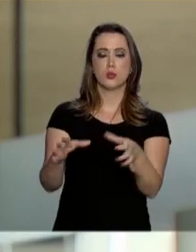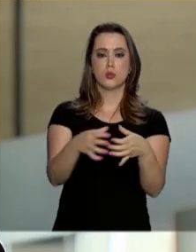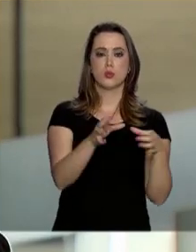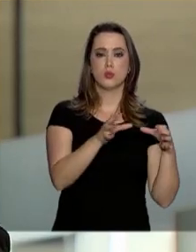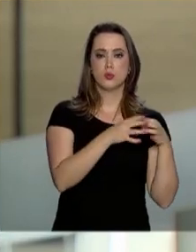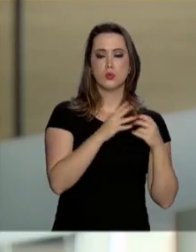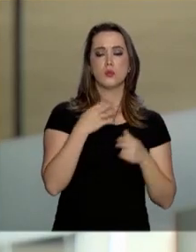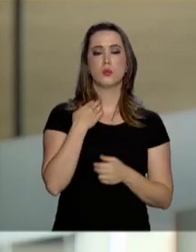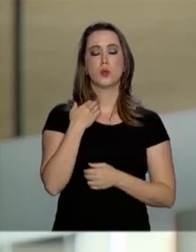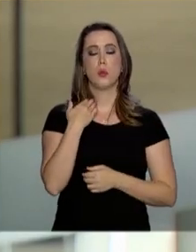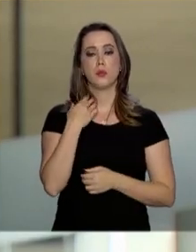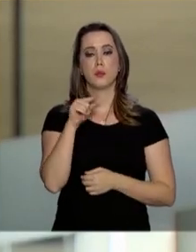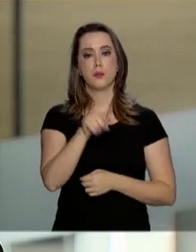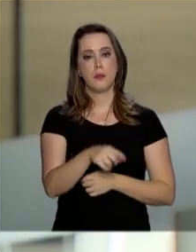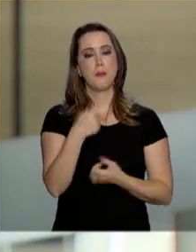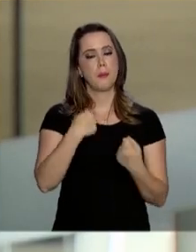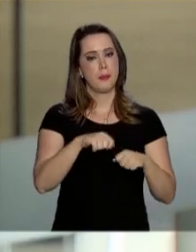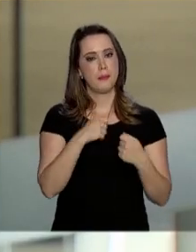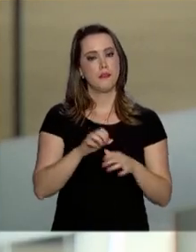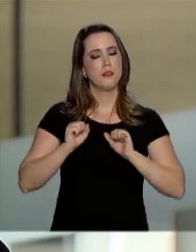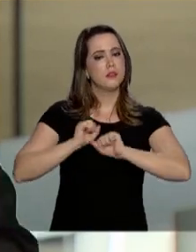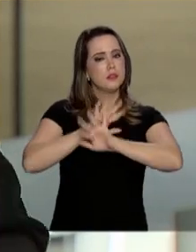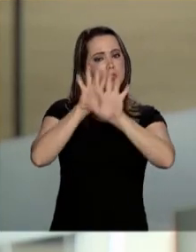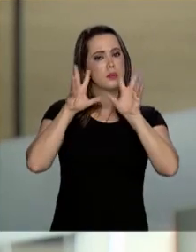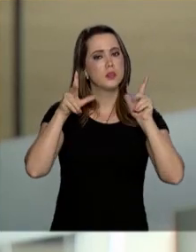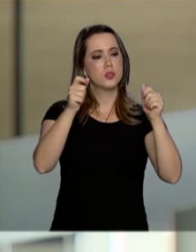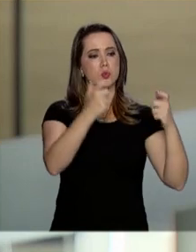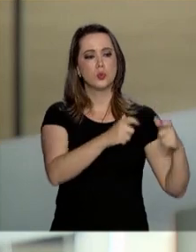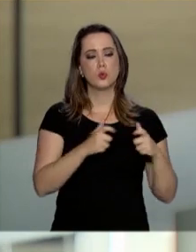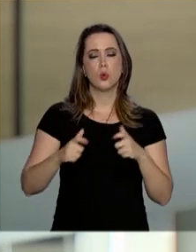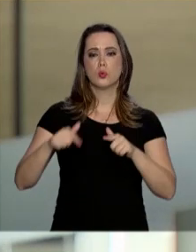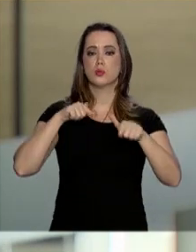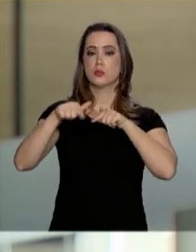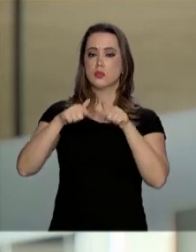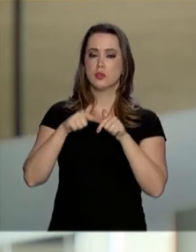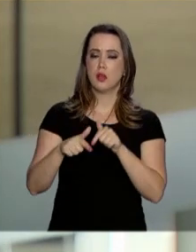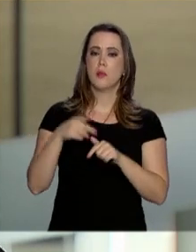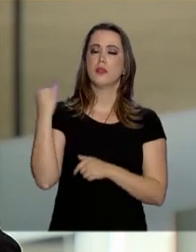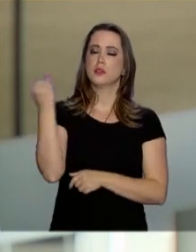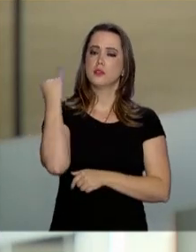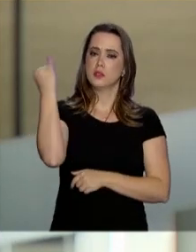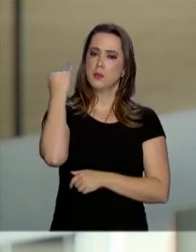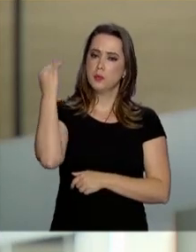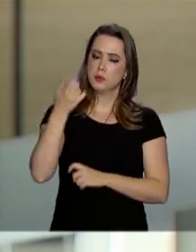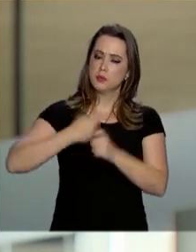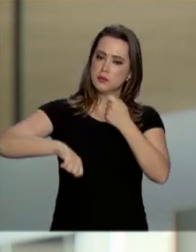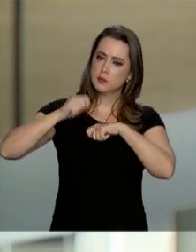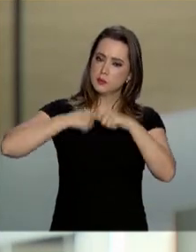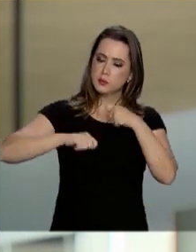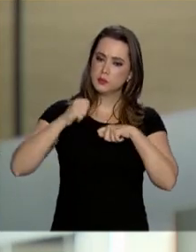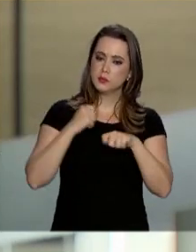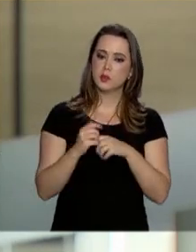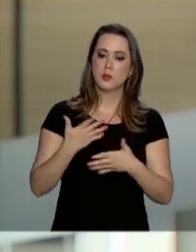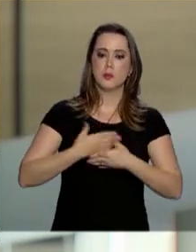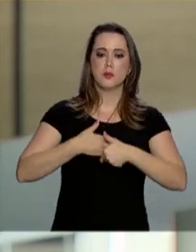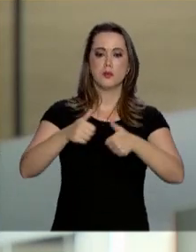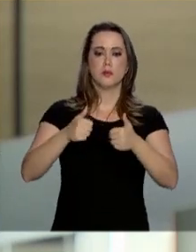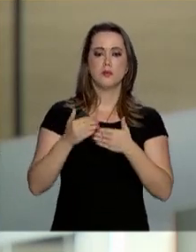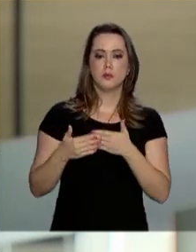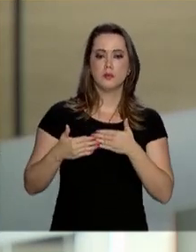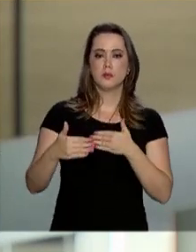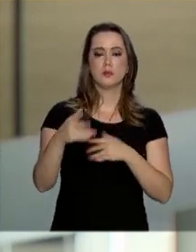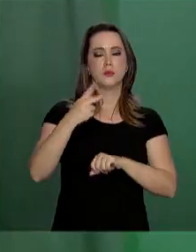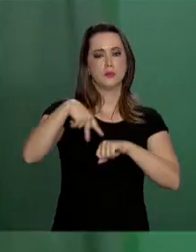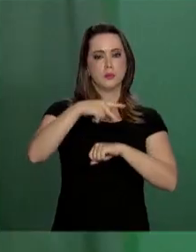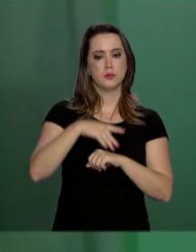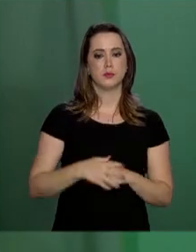Bolsonaro reafirmou a necessidade de transparência em todos os atos e destacou a importância da economia para a melhoria da situação